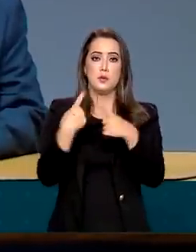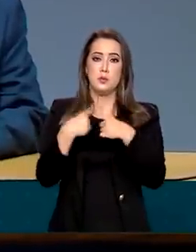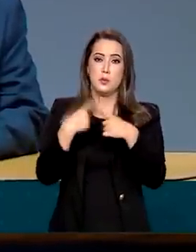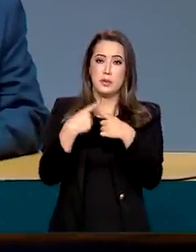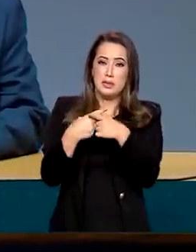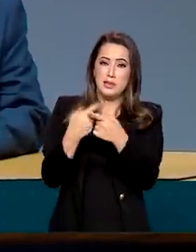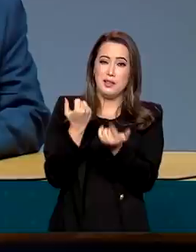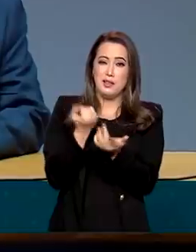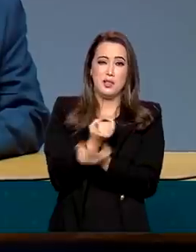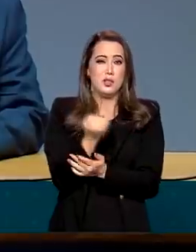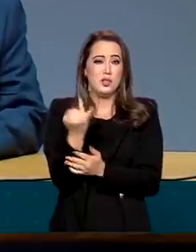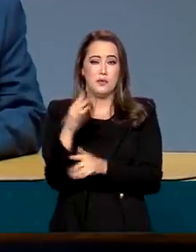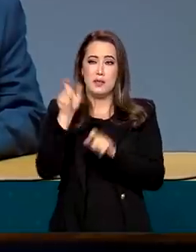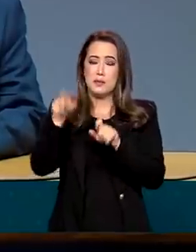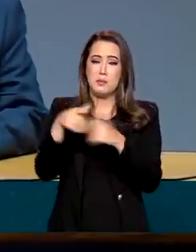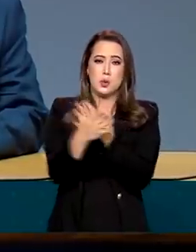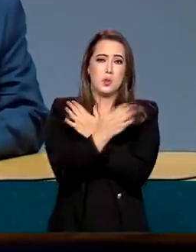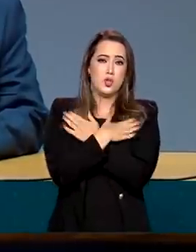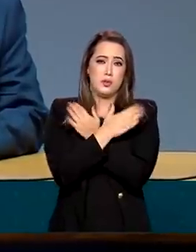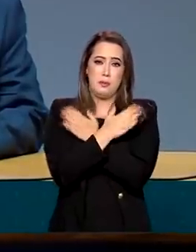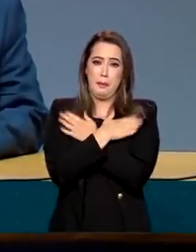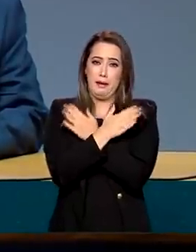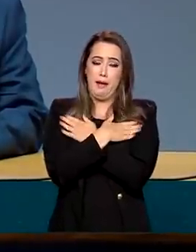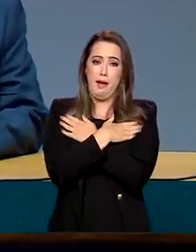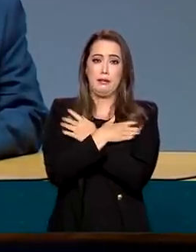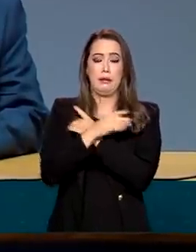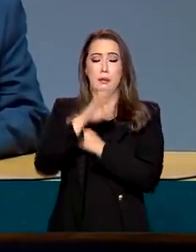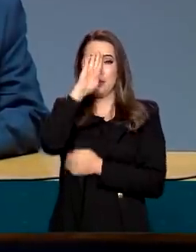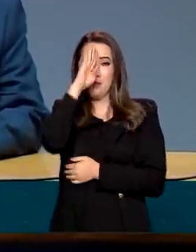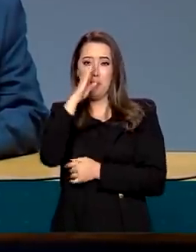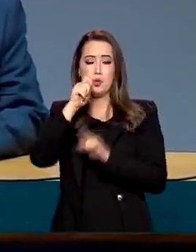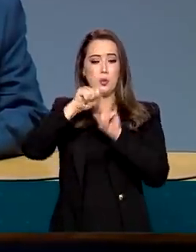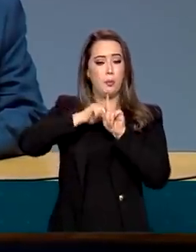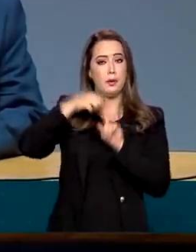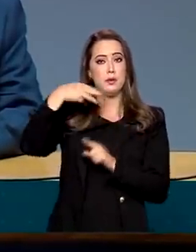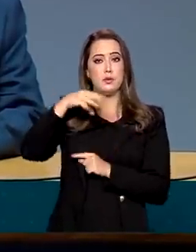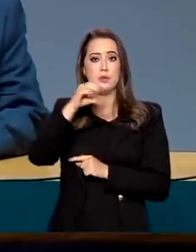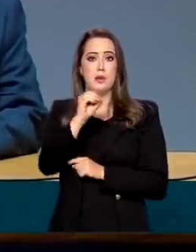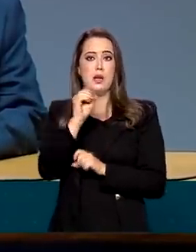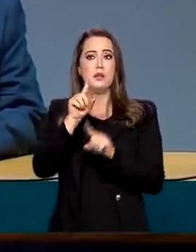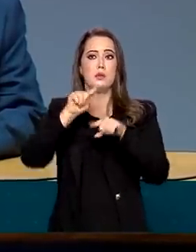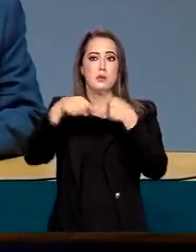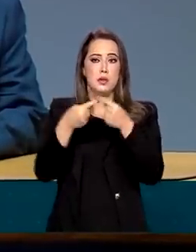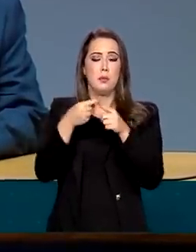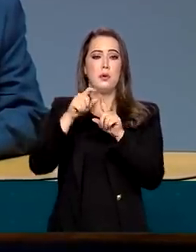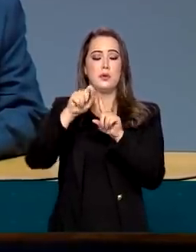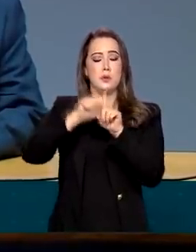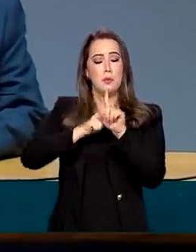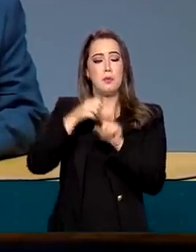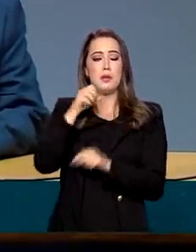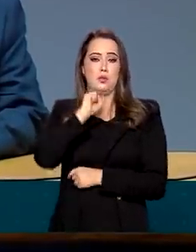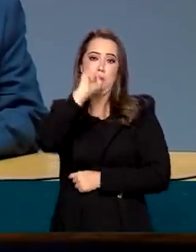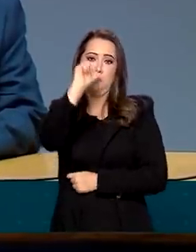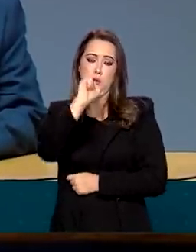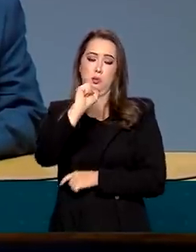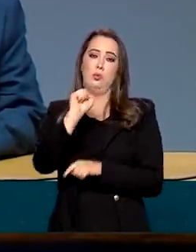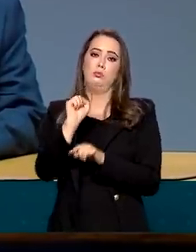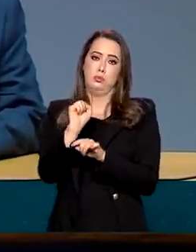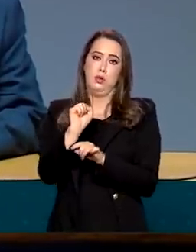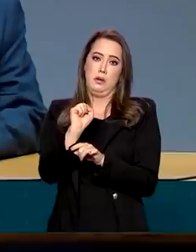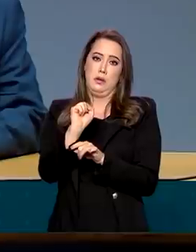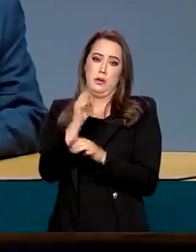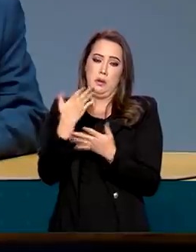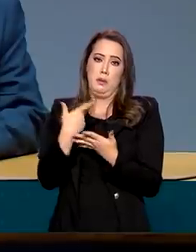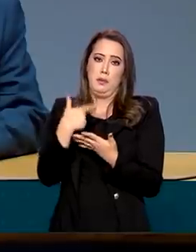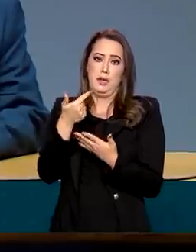perdeu-se muitos empregos em março e em abril, e nós entramos em campo, não só para recuperar os empregos, bem como para